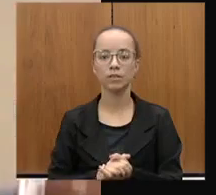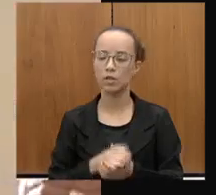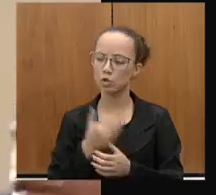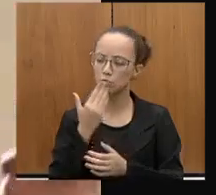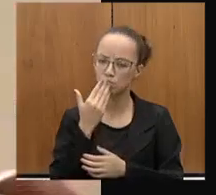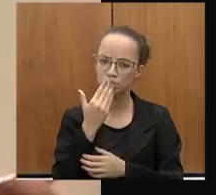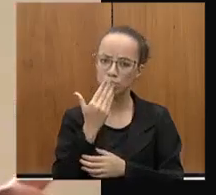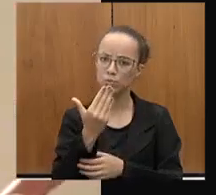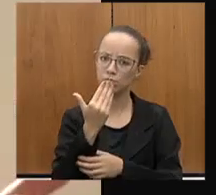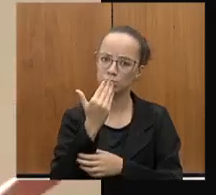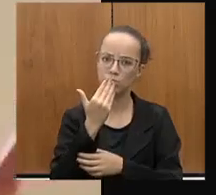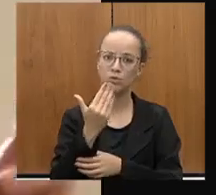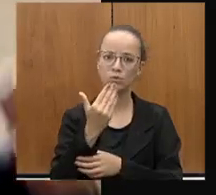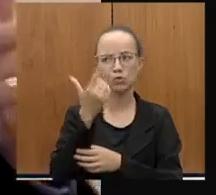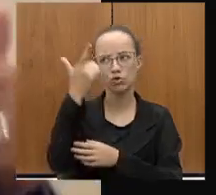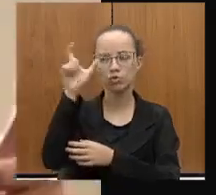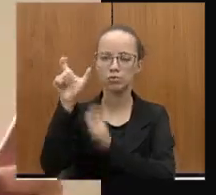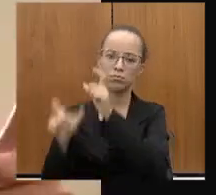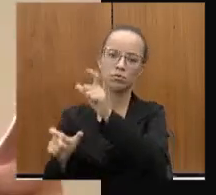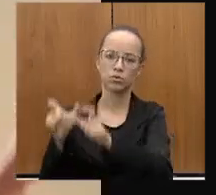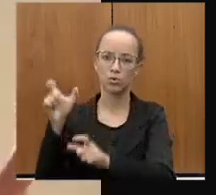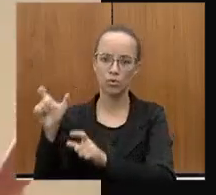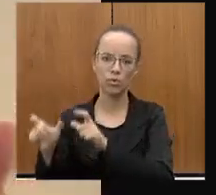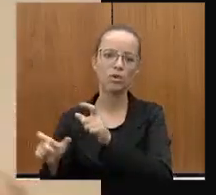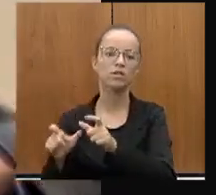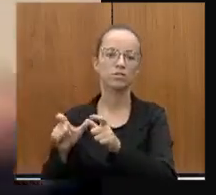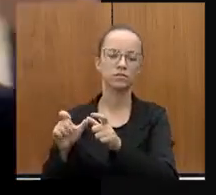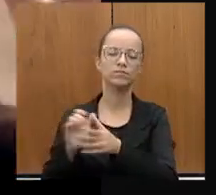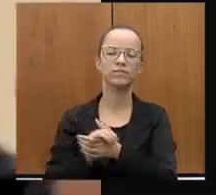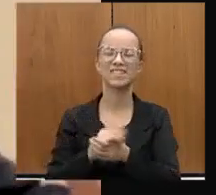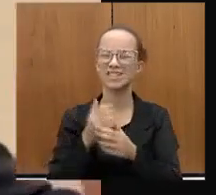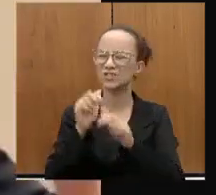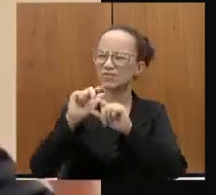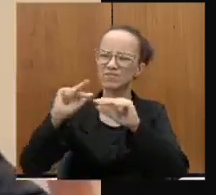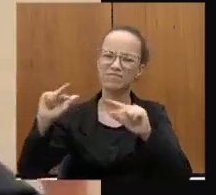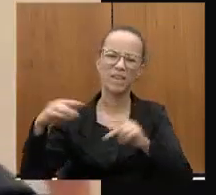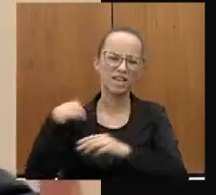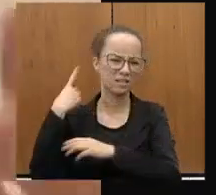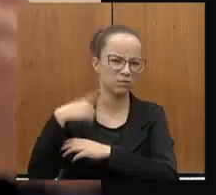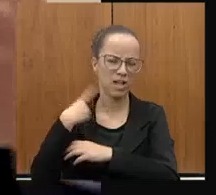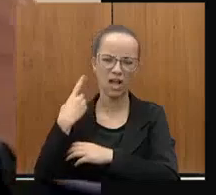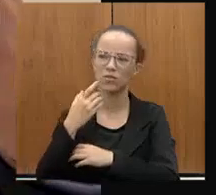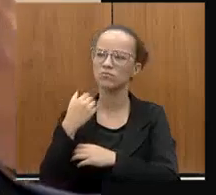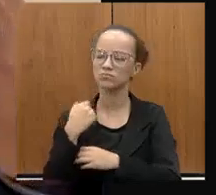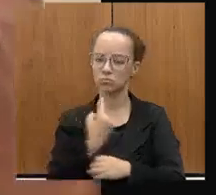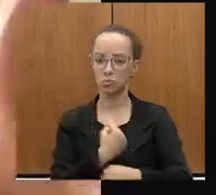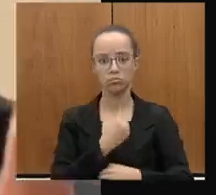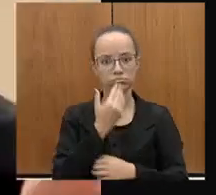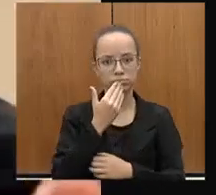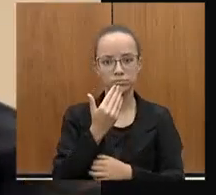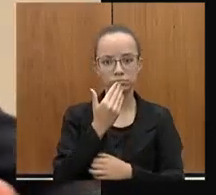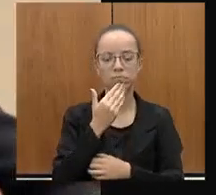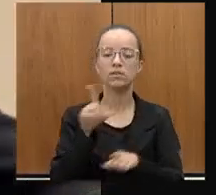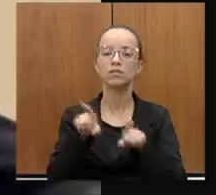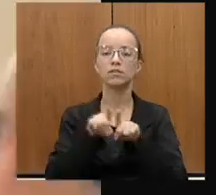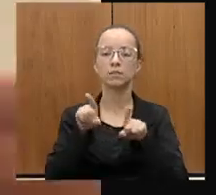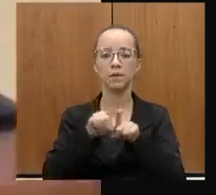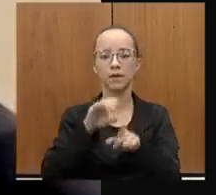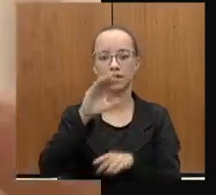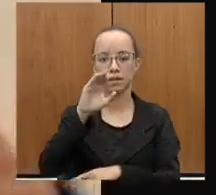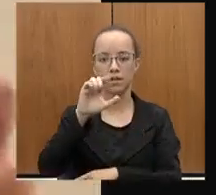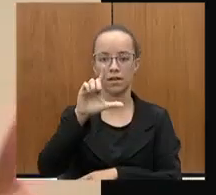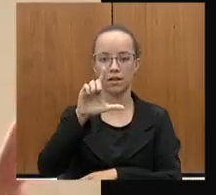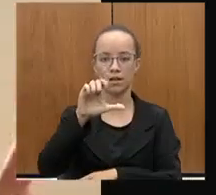pedido de outros parlamentares, como o deputado Sábio Souza Cruz e tantos outros, o deputado estadual, Cleitinho,